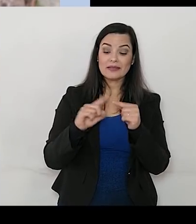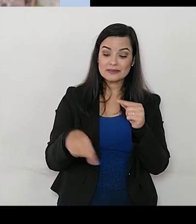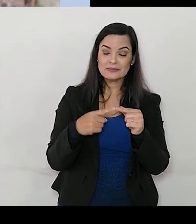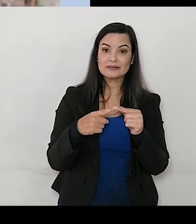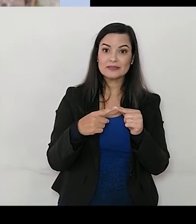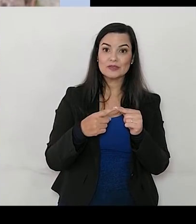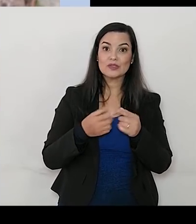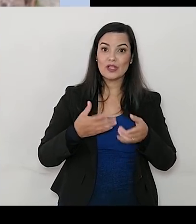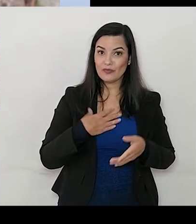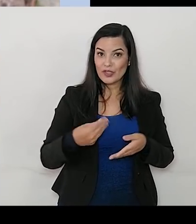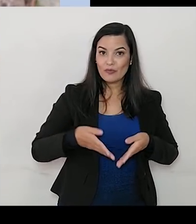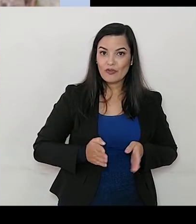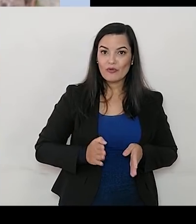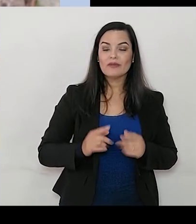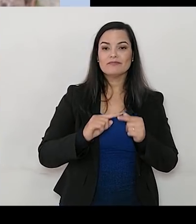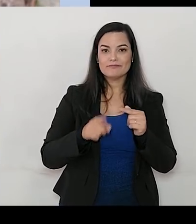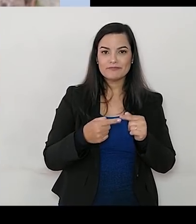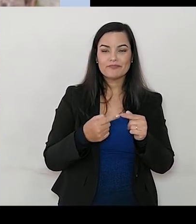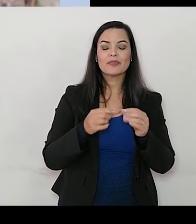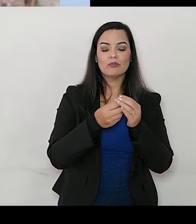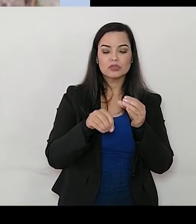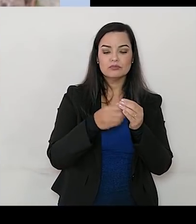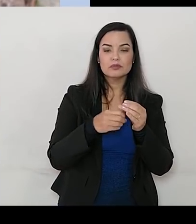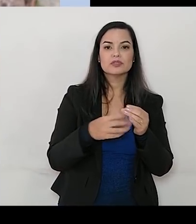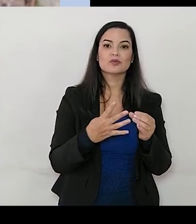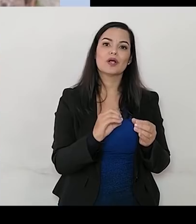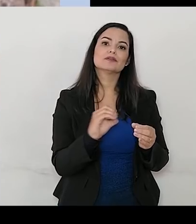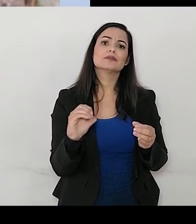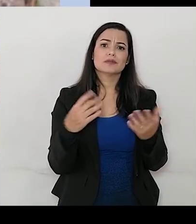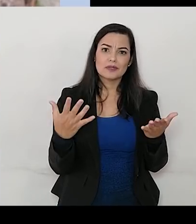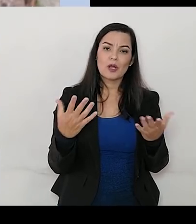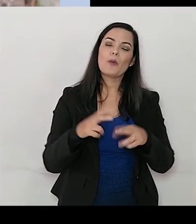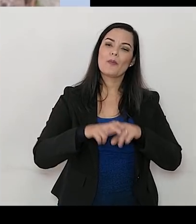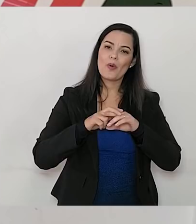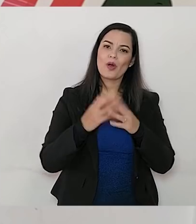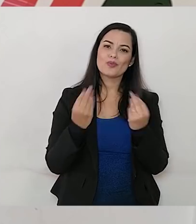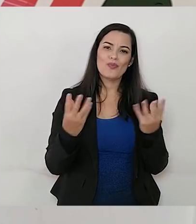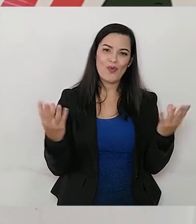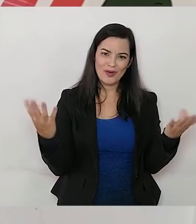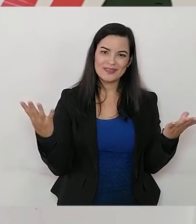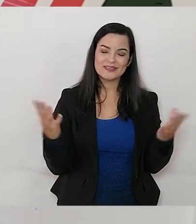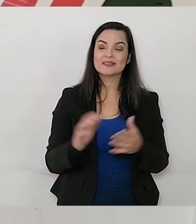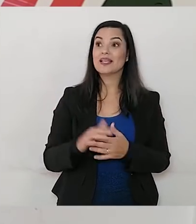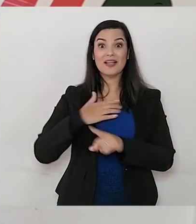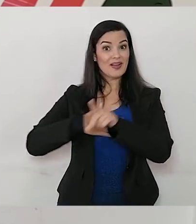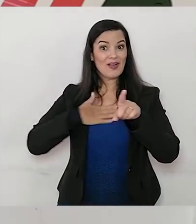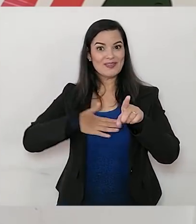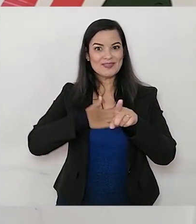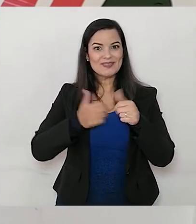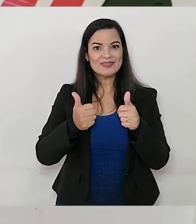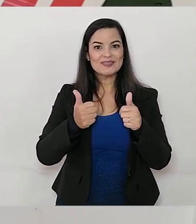Então, pensa. Por isso que esse grupo é gigante, é enorme. Gostaram, crianças?